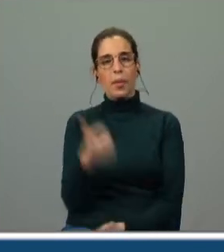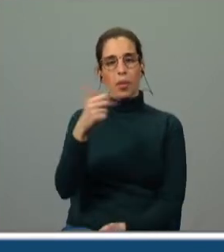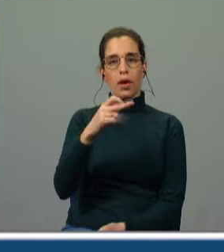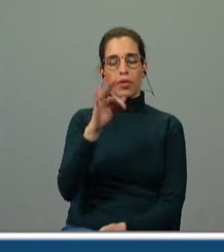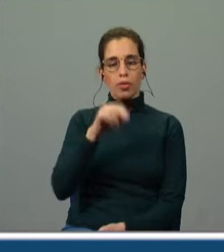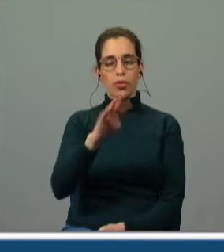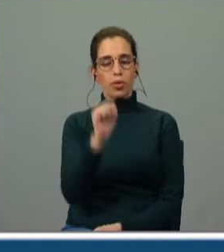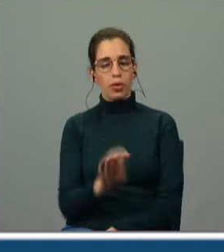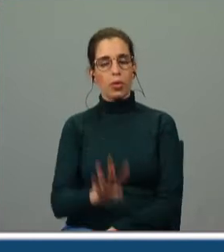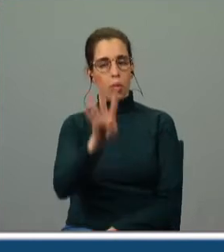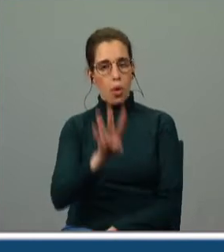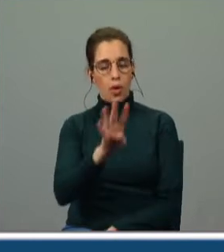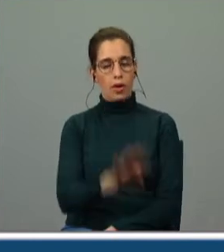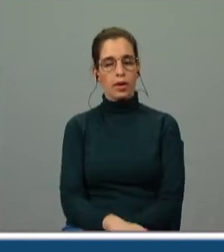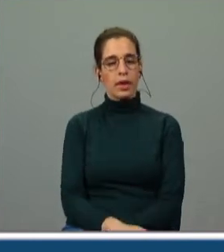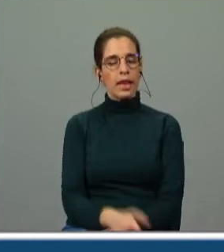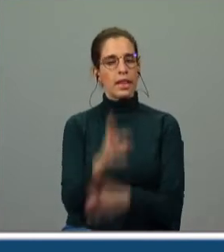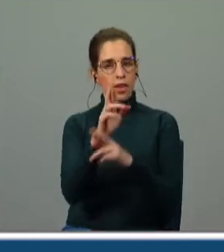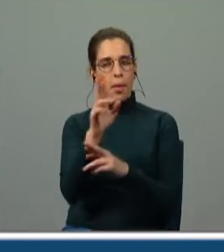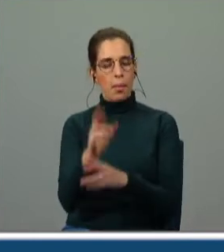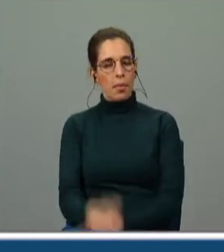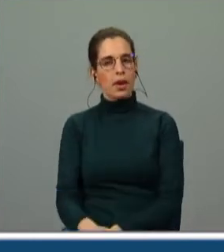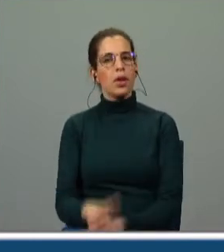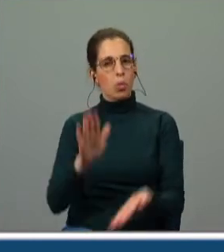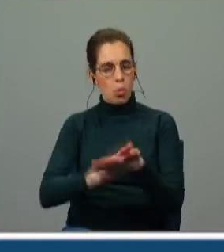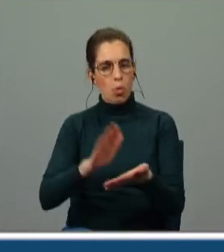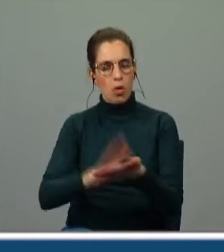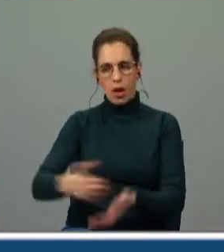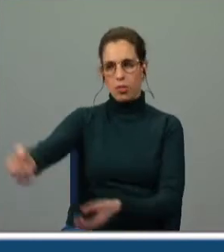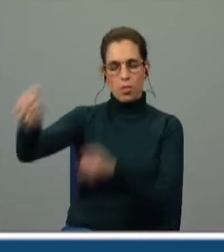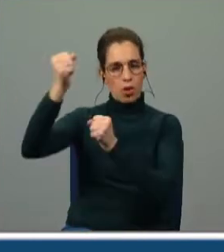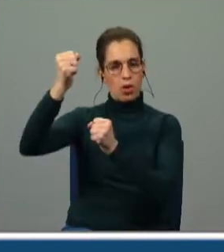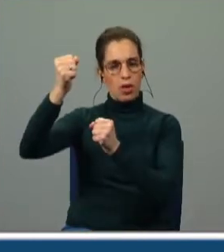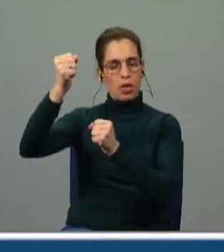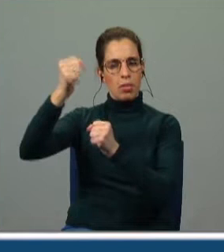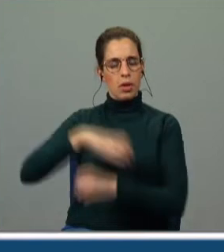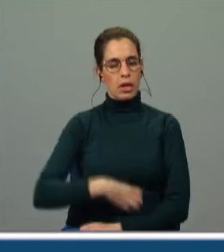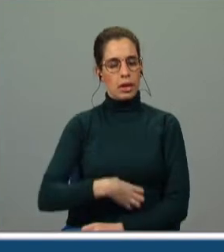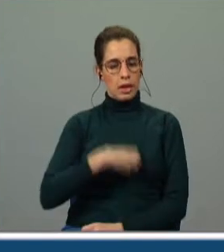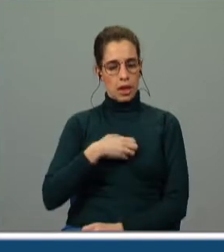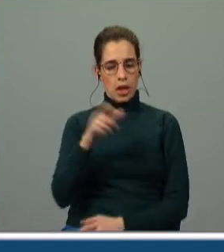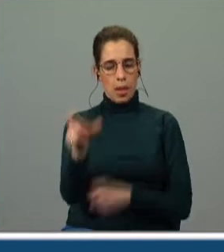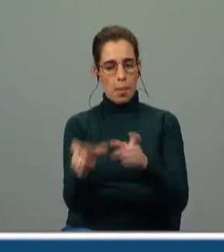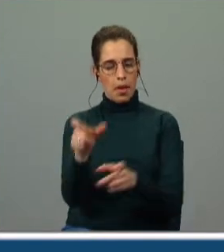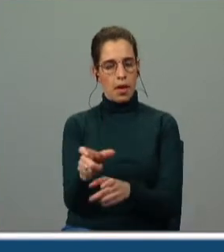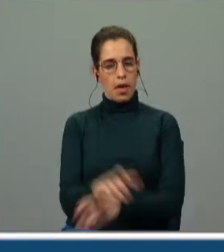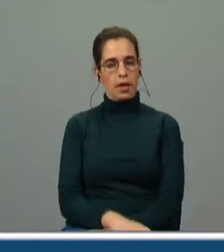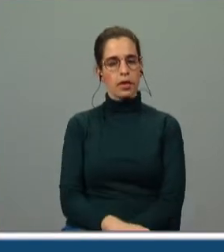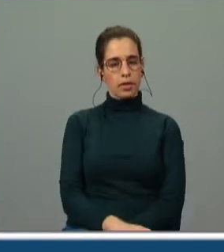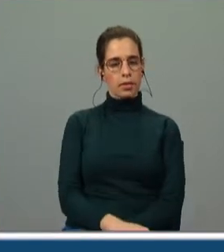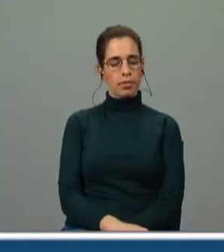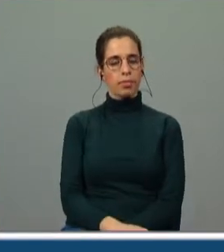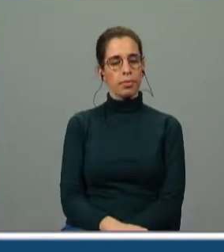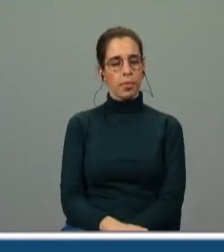IV era desejável pelo provar que é um herói em pleno sentido da palavra era importante que ele tivesse clemência